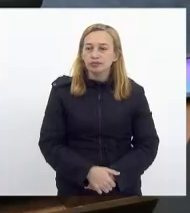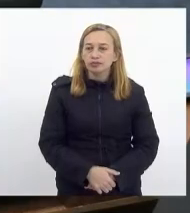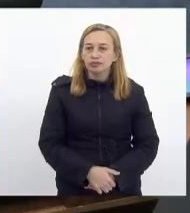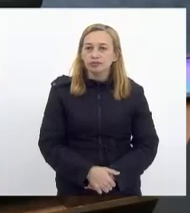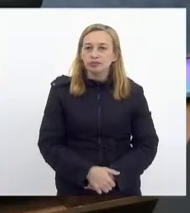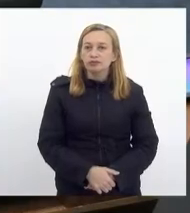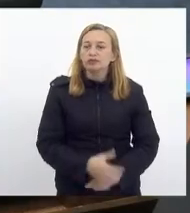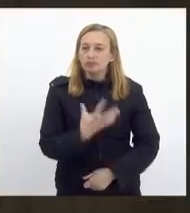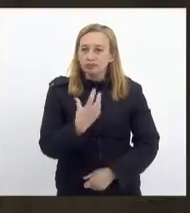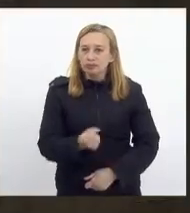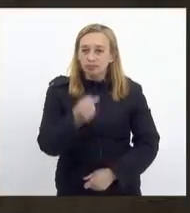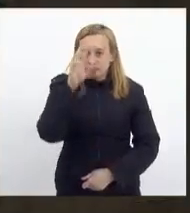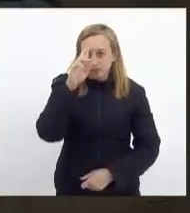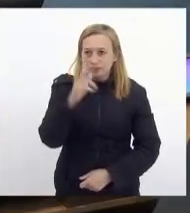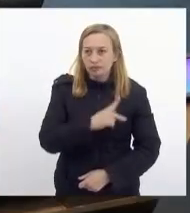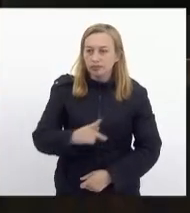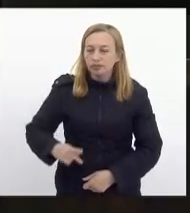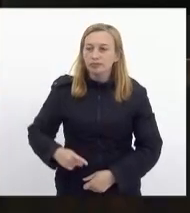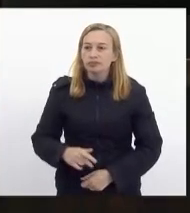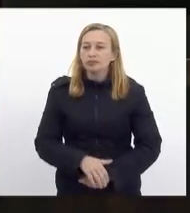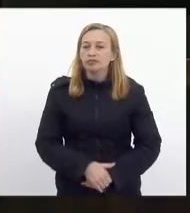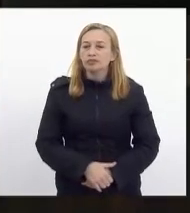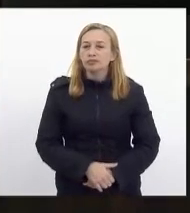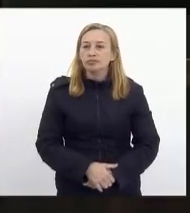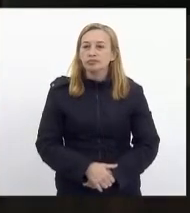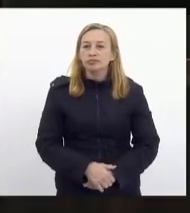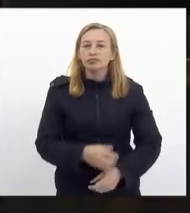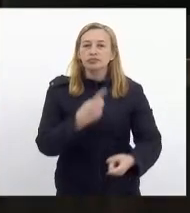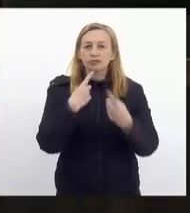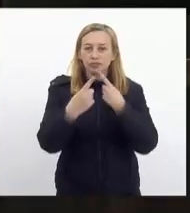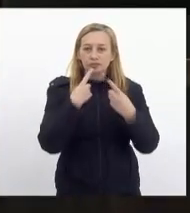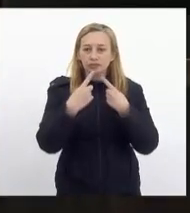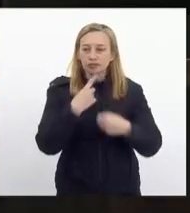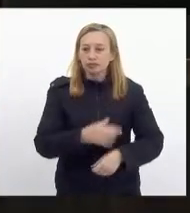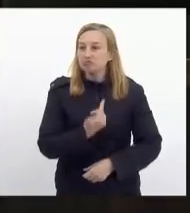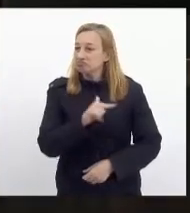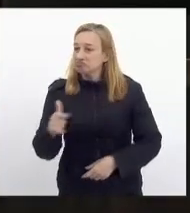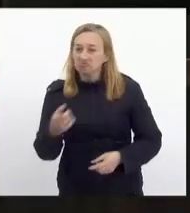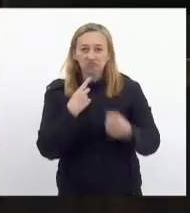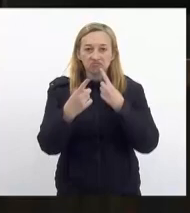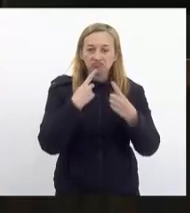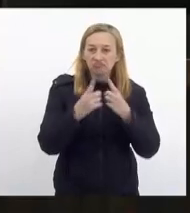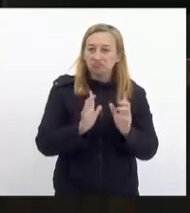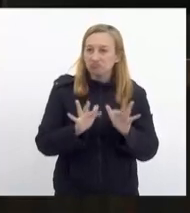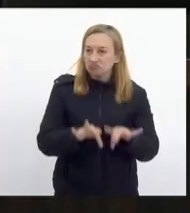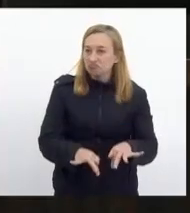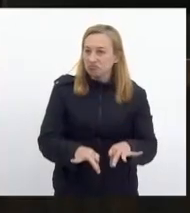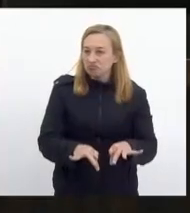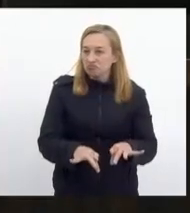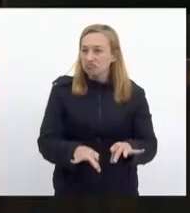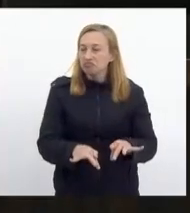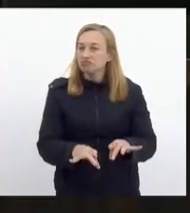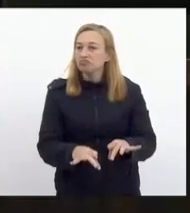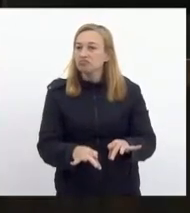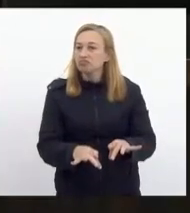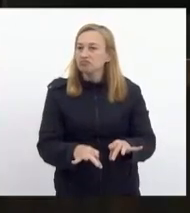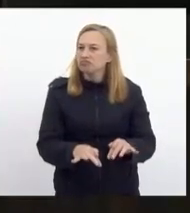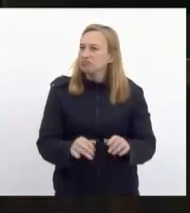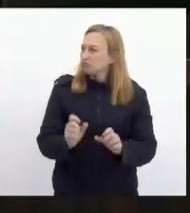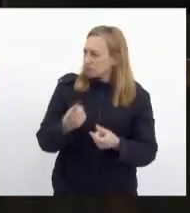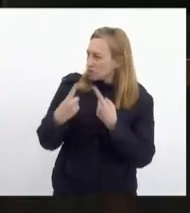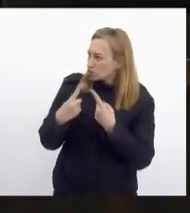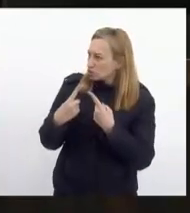Parecer é favorável, presidente. Com os pareceres emitidos em discussão, não havendo o que querer discutir, encerrada a discussão. Para